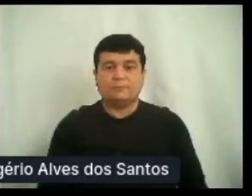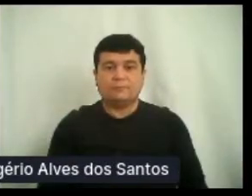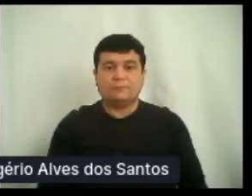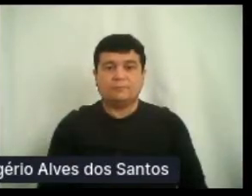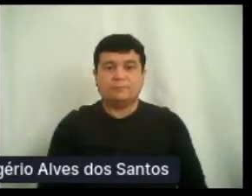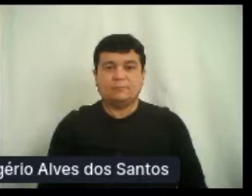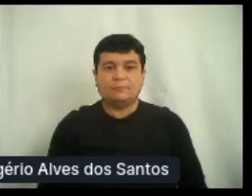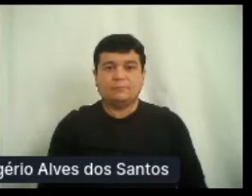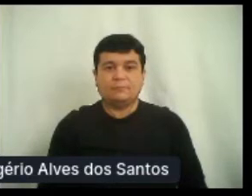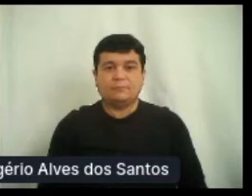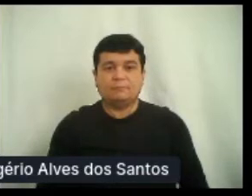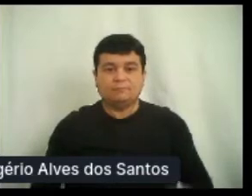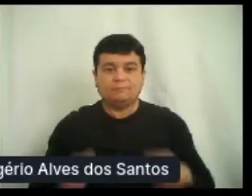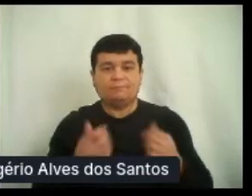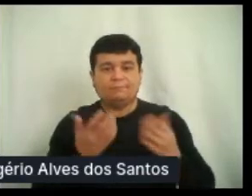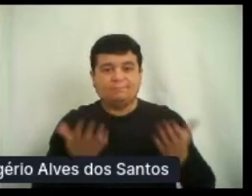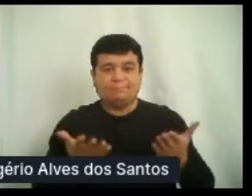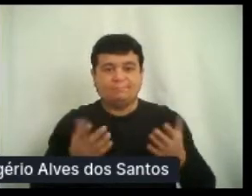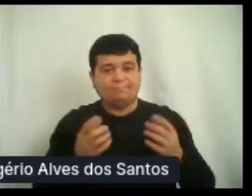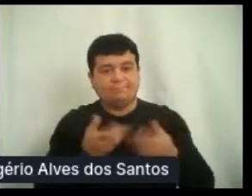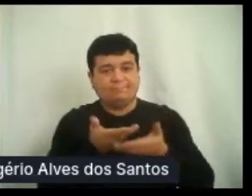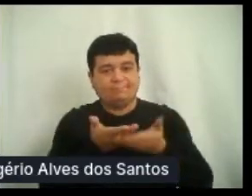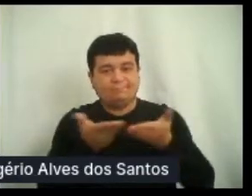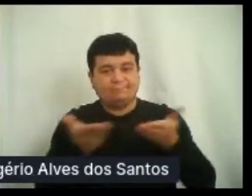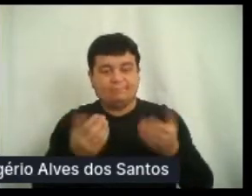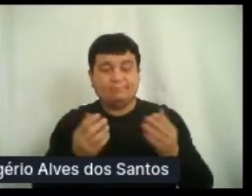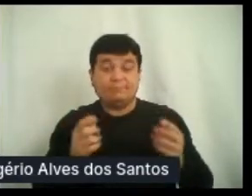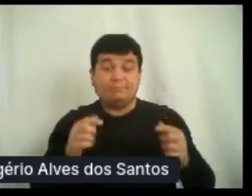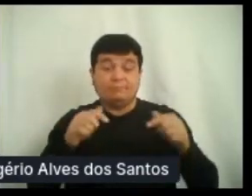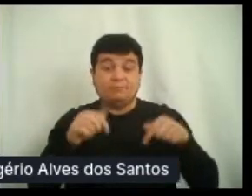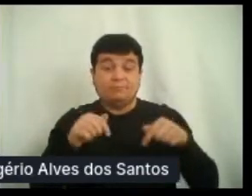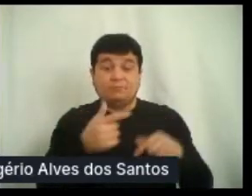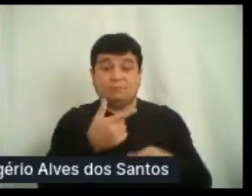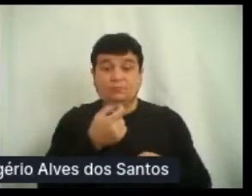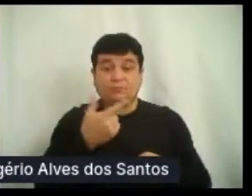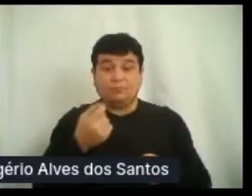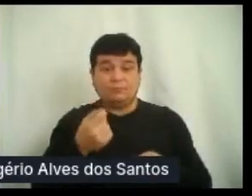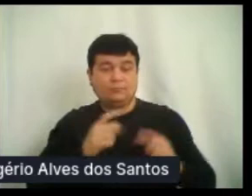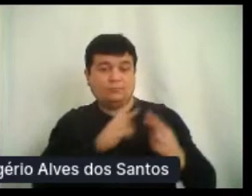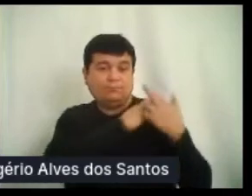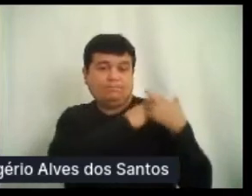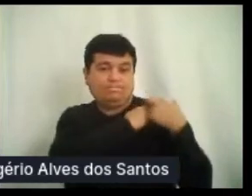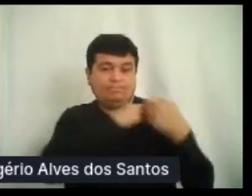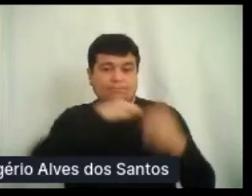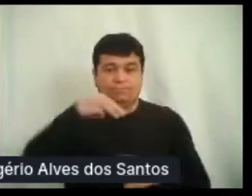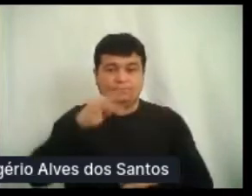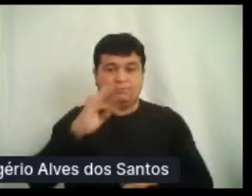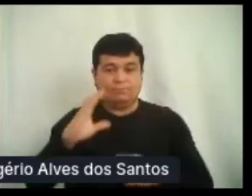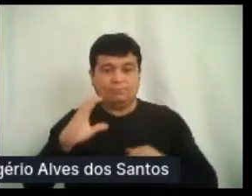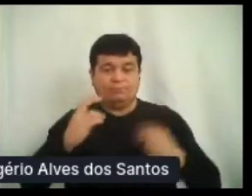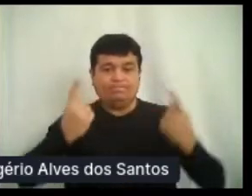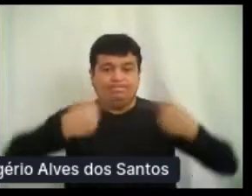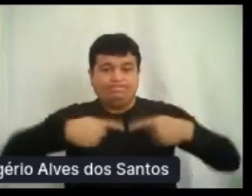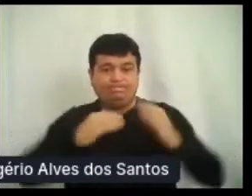Bom, Esse ano, a organização do MTC teve um desafio adicional. A